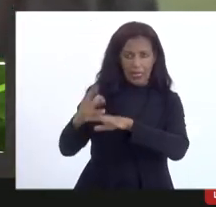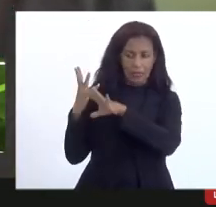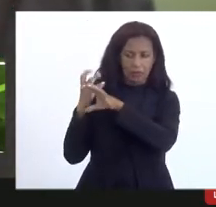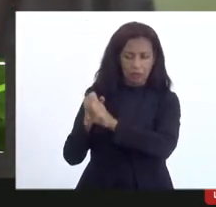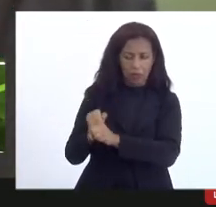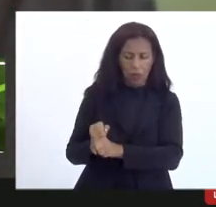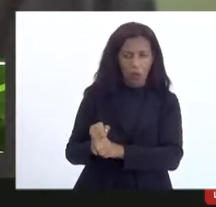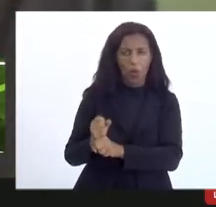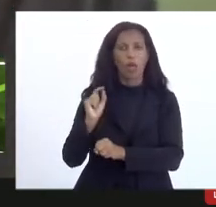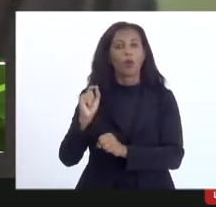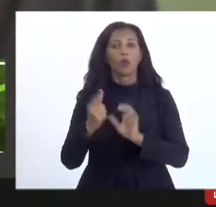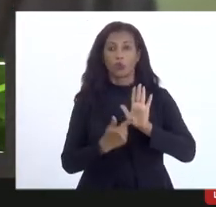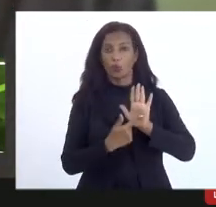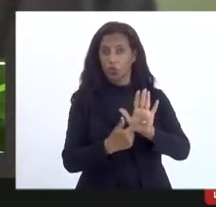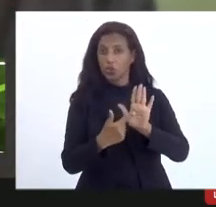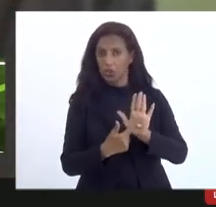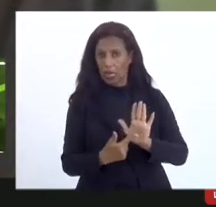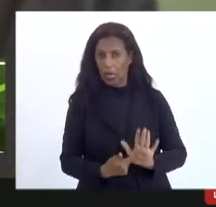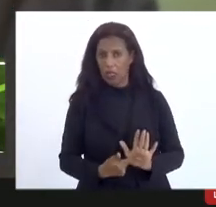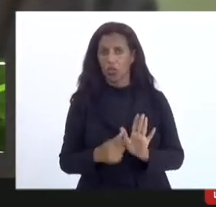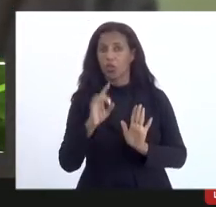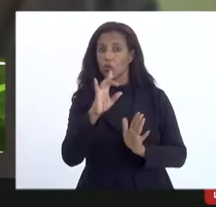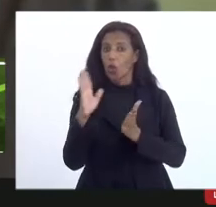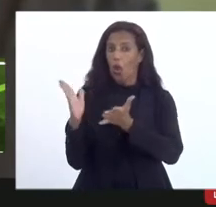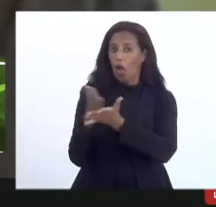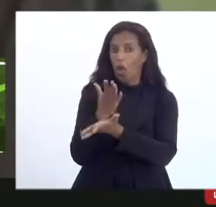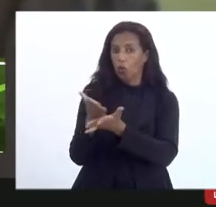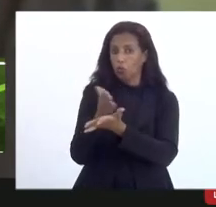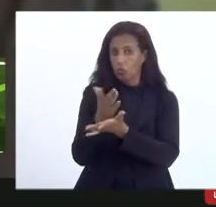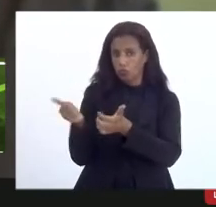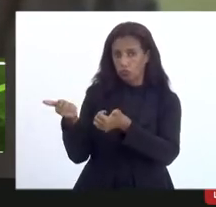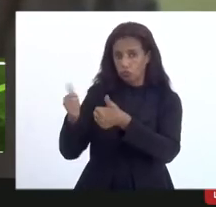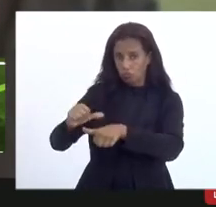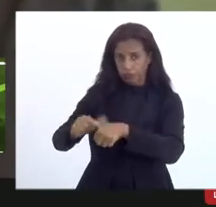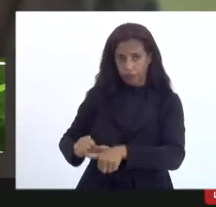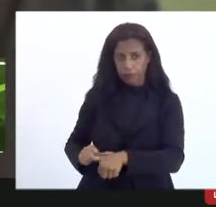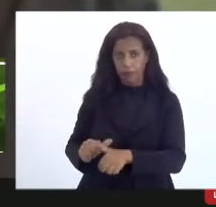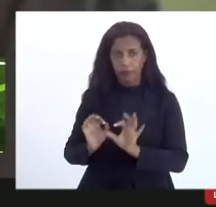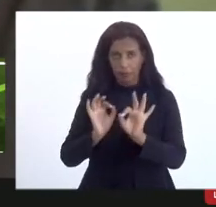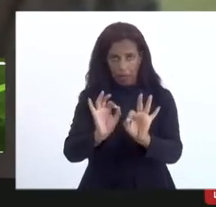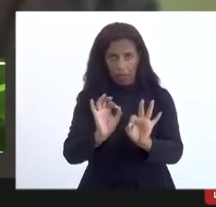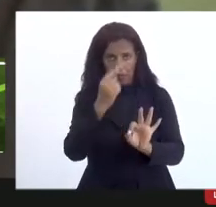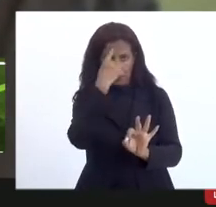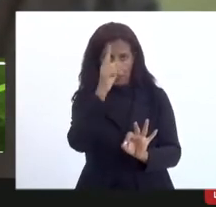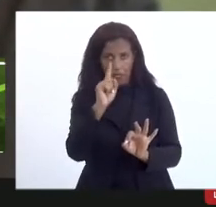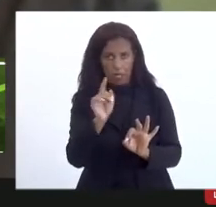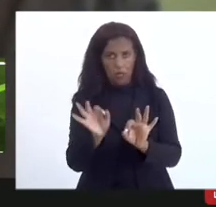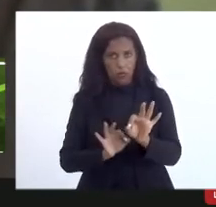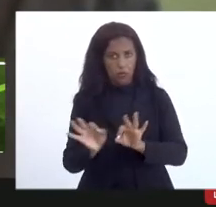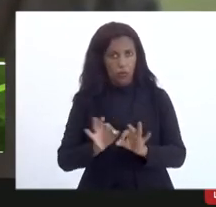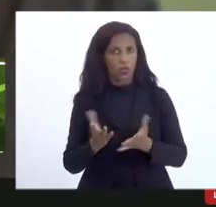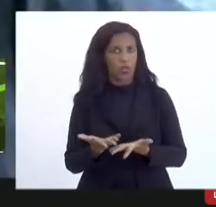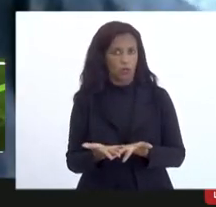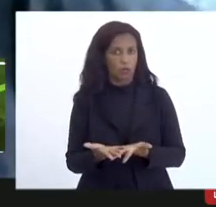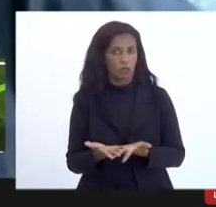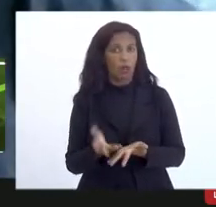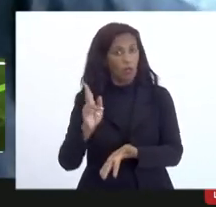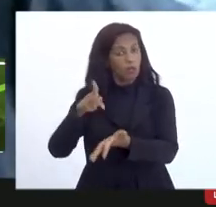seria por amostragem seria somente alguns que seriam analisados é essa a ideia do projeto exatamente